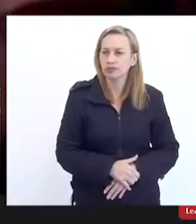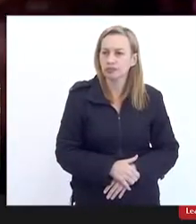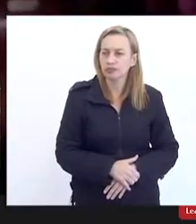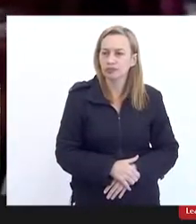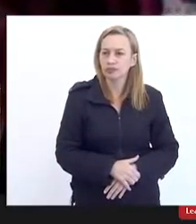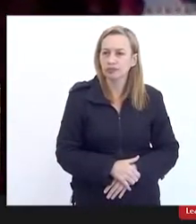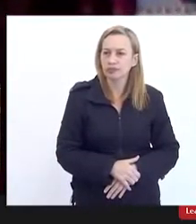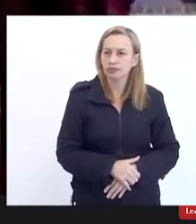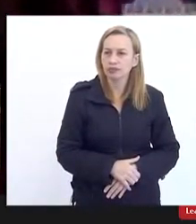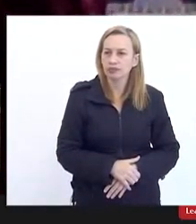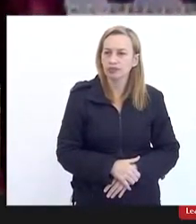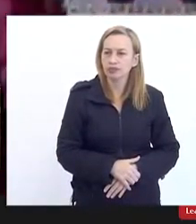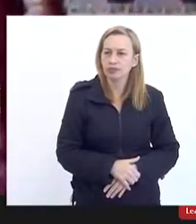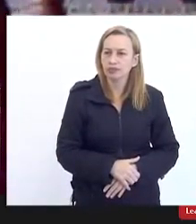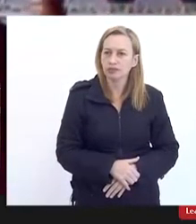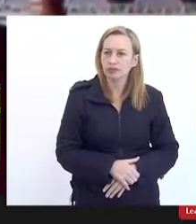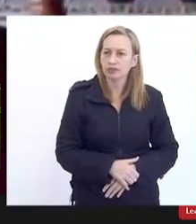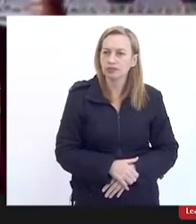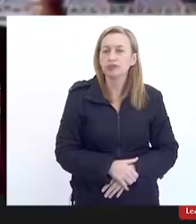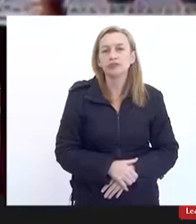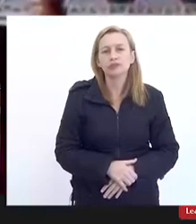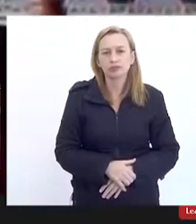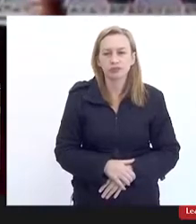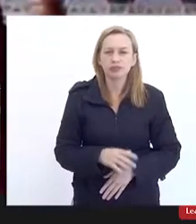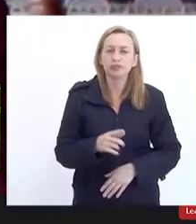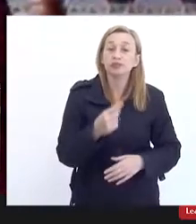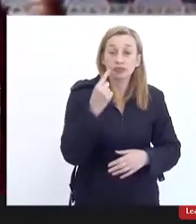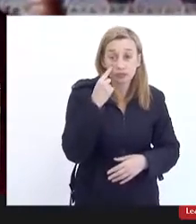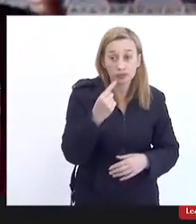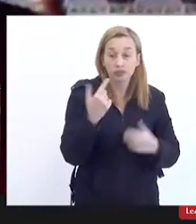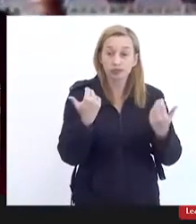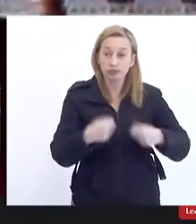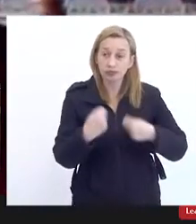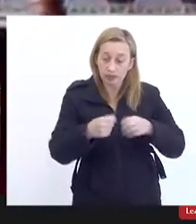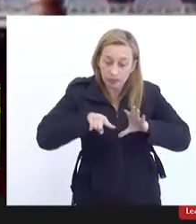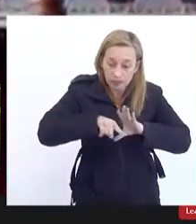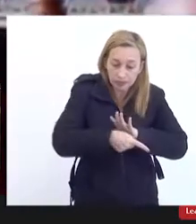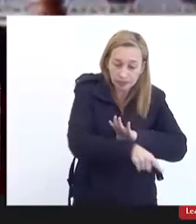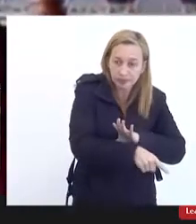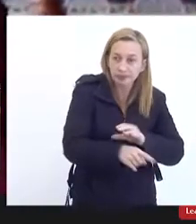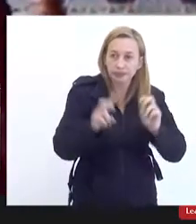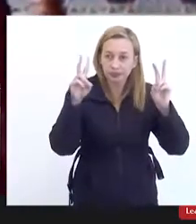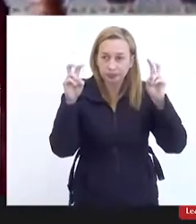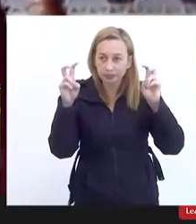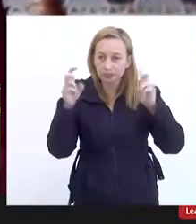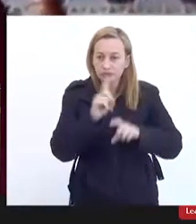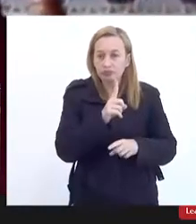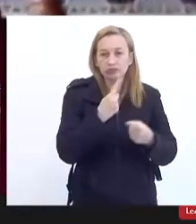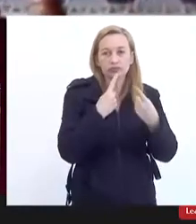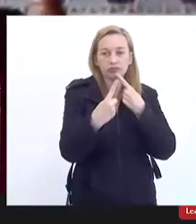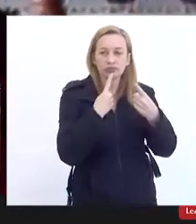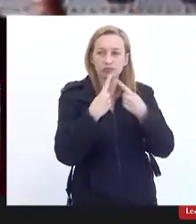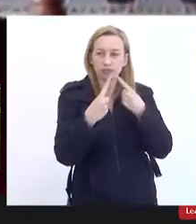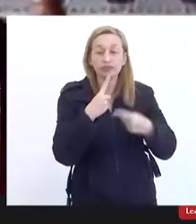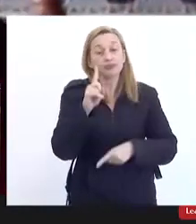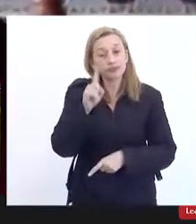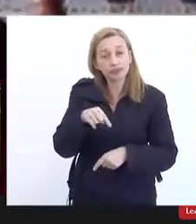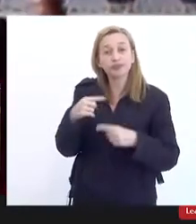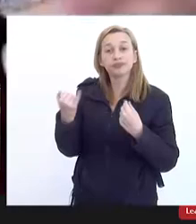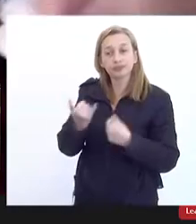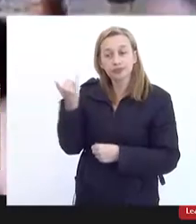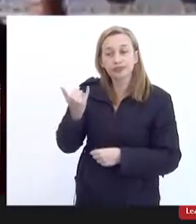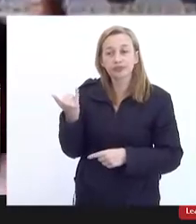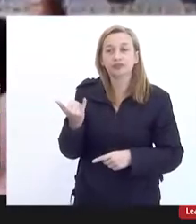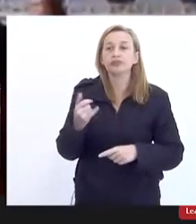fica aqui muito nítida a necessidade do aprofundamento não só do debate o debate é importante